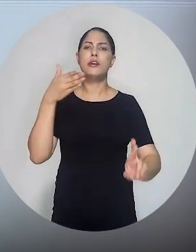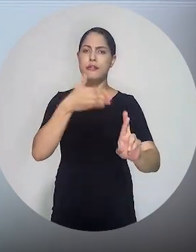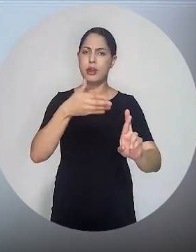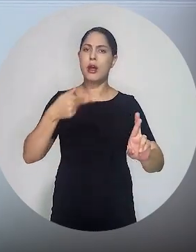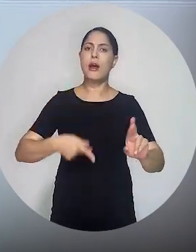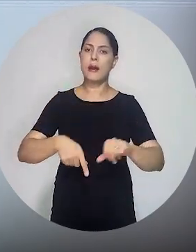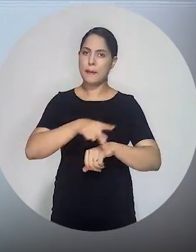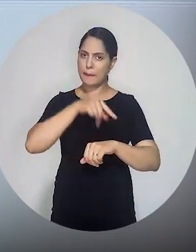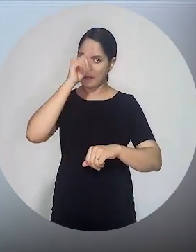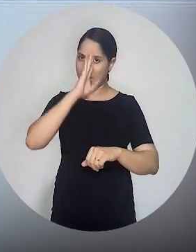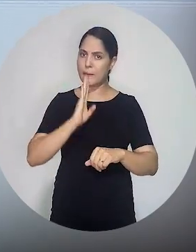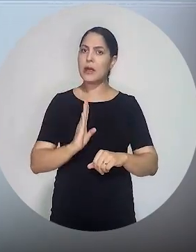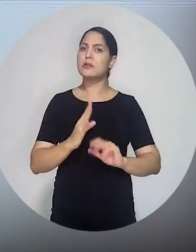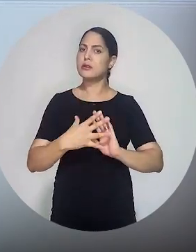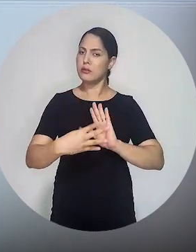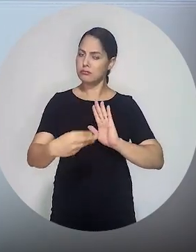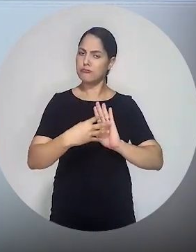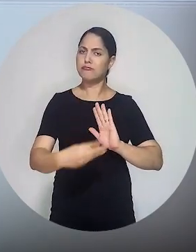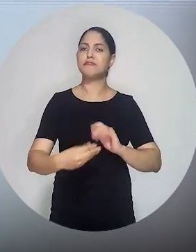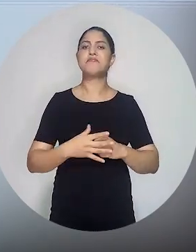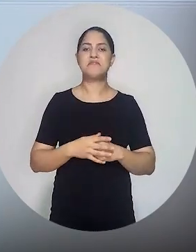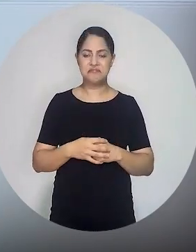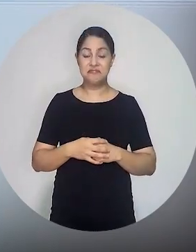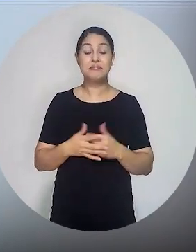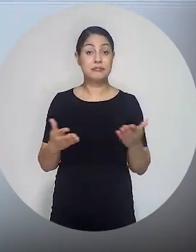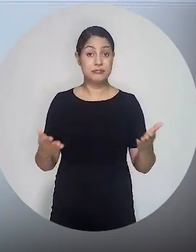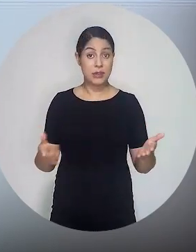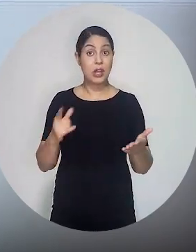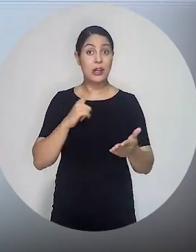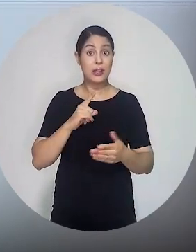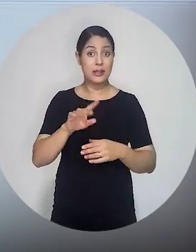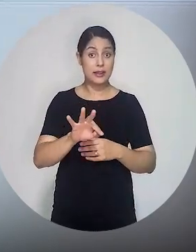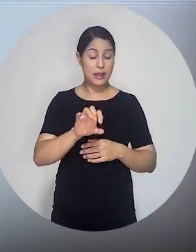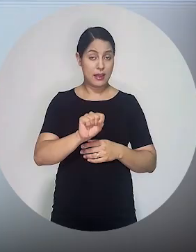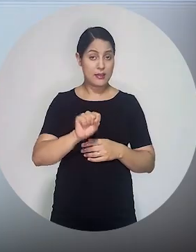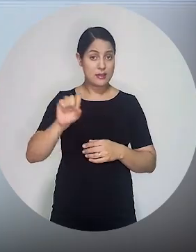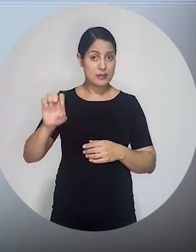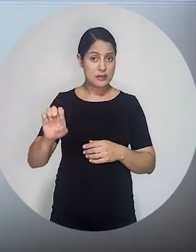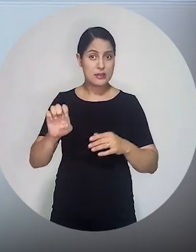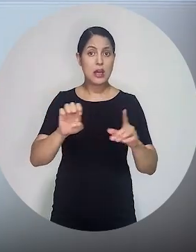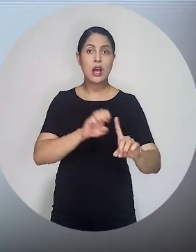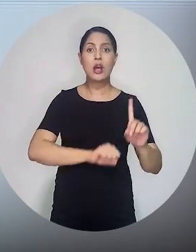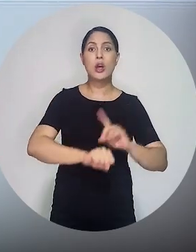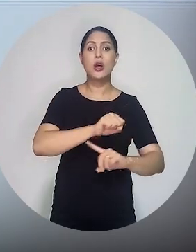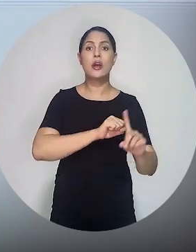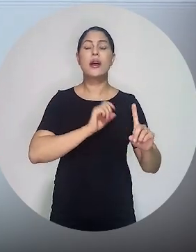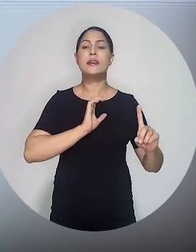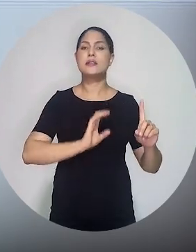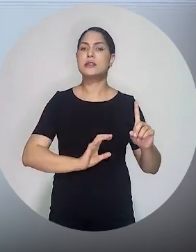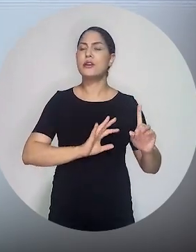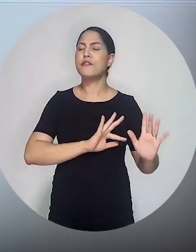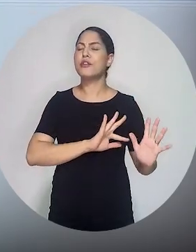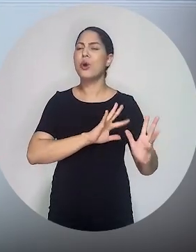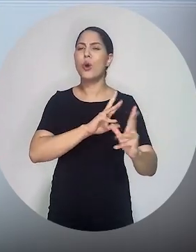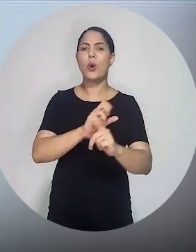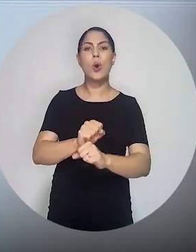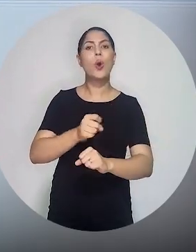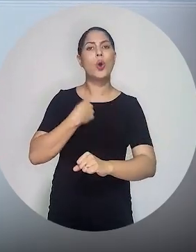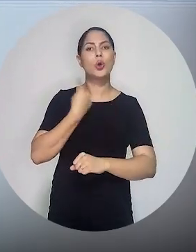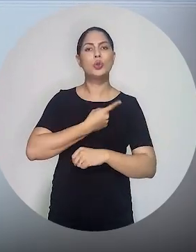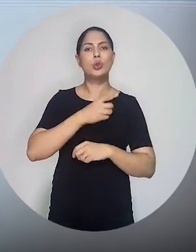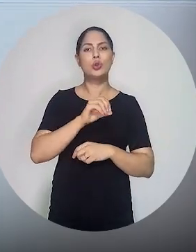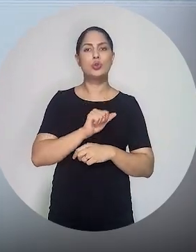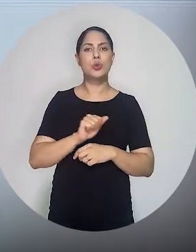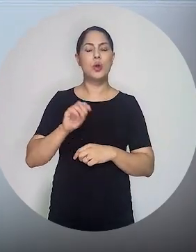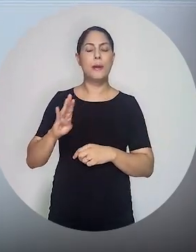que se tornaram referência para o mundo inteiro. Juntamente com o TSE e outras instituições da sociedade civil, a Ordem tem